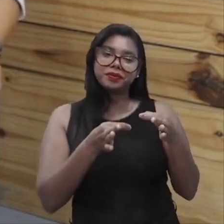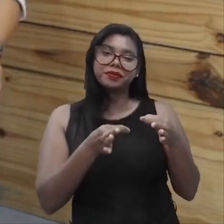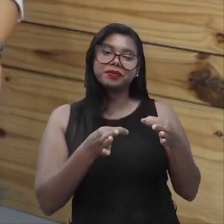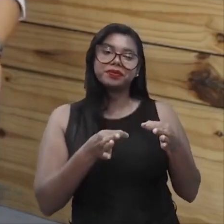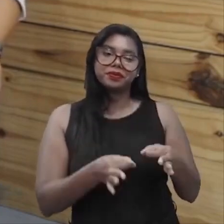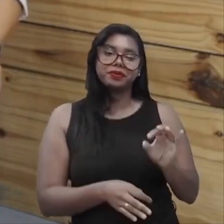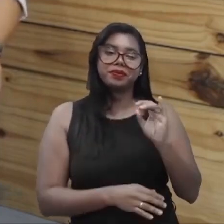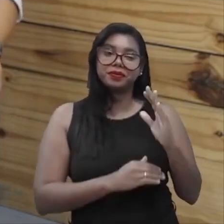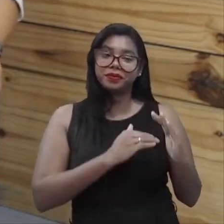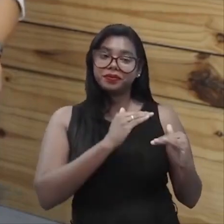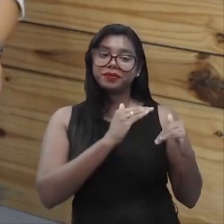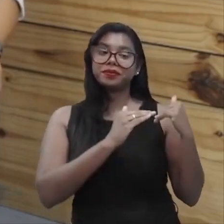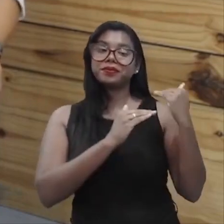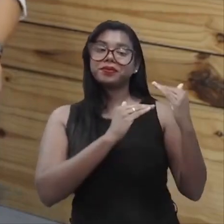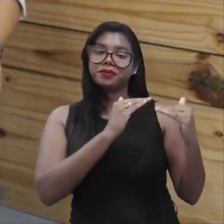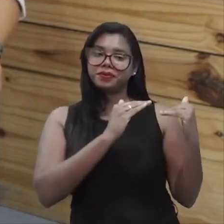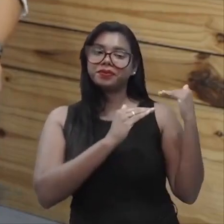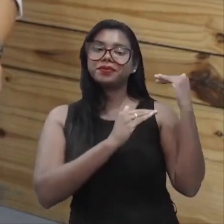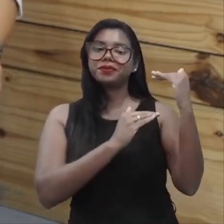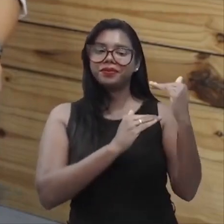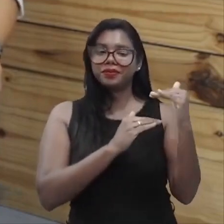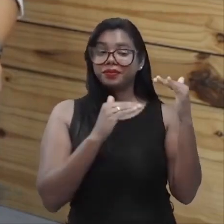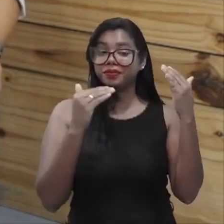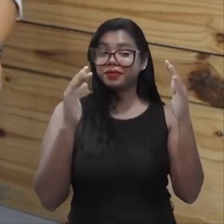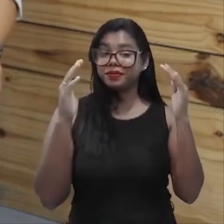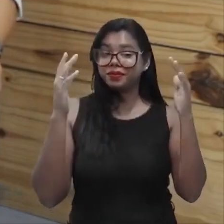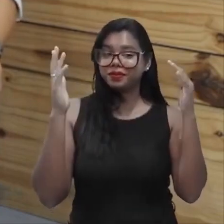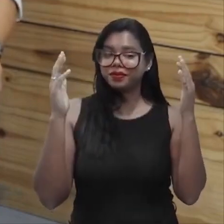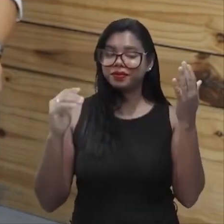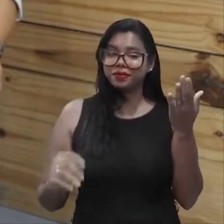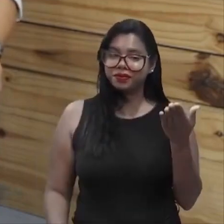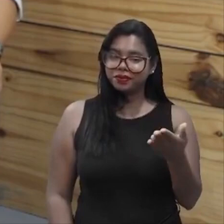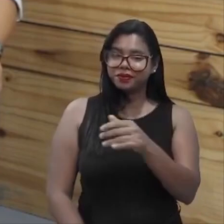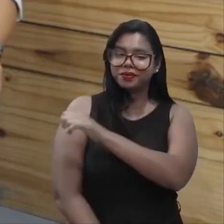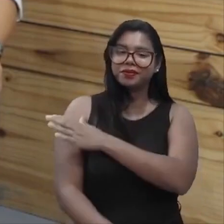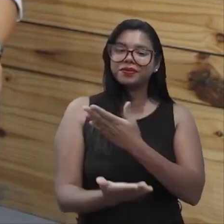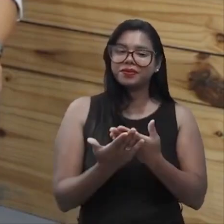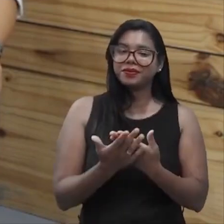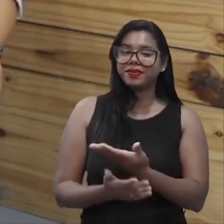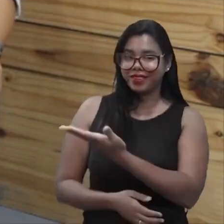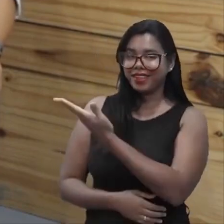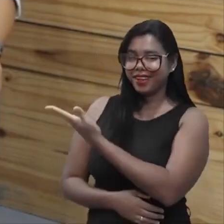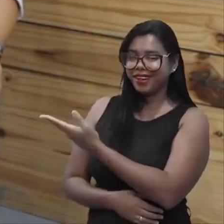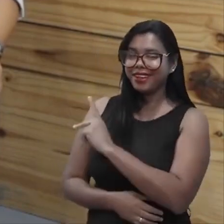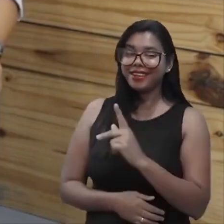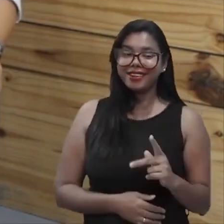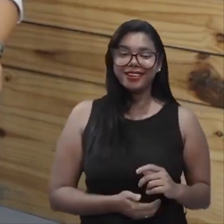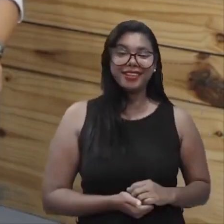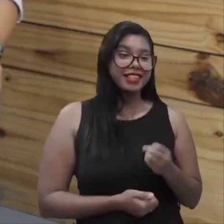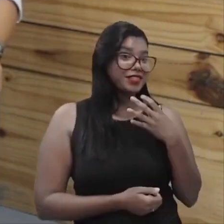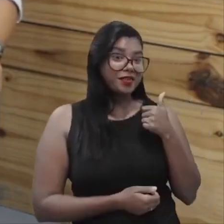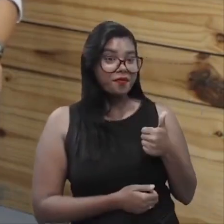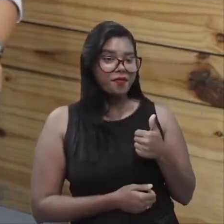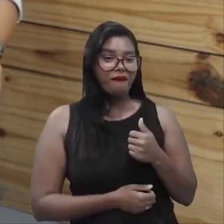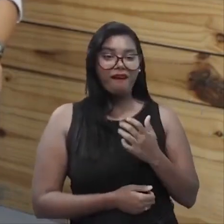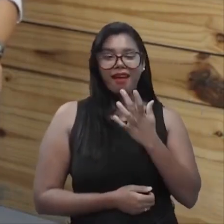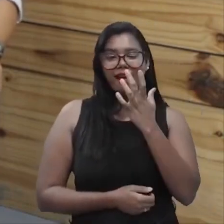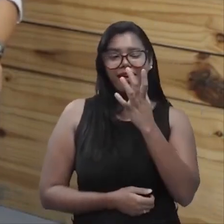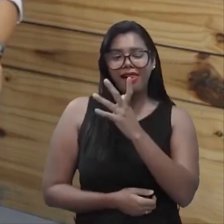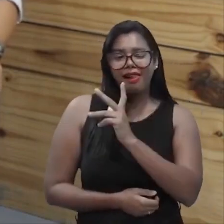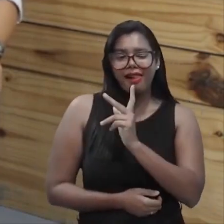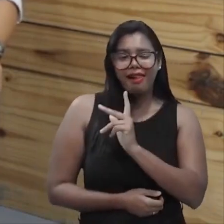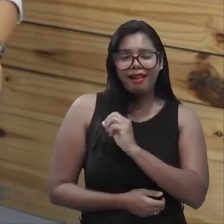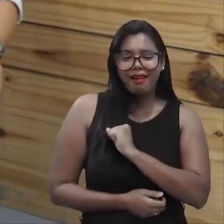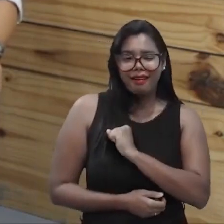só tende a crescer. Que bom. Então, parabéns a vocês. Eu sou suspeita para falar que eu sou apaixonada por